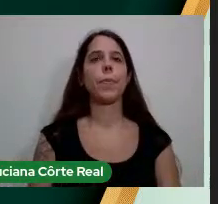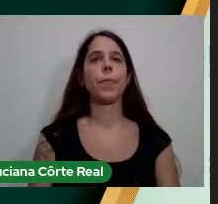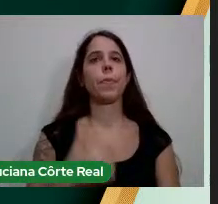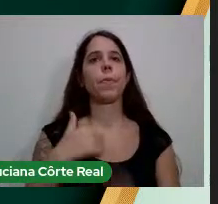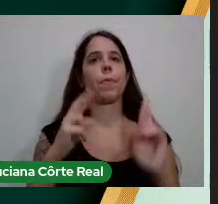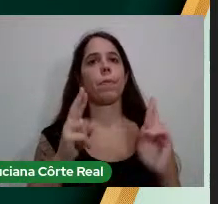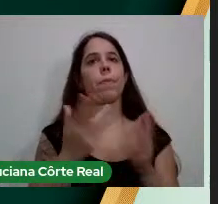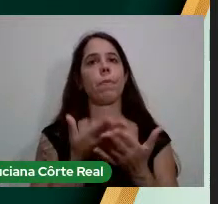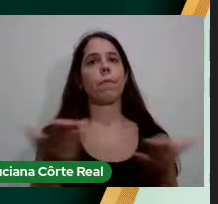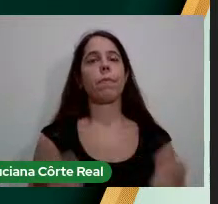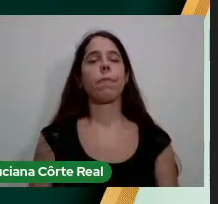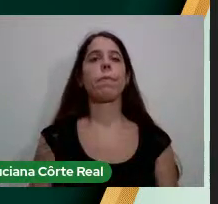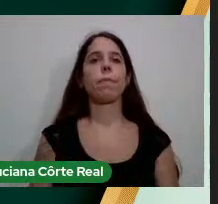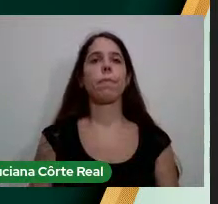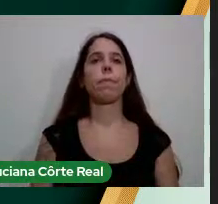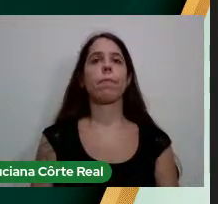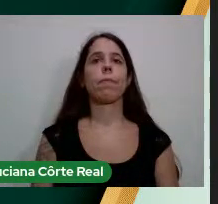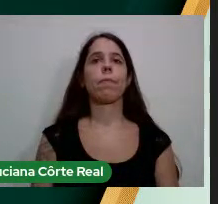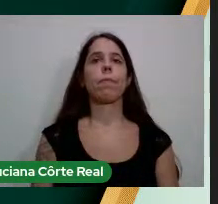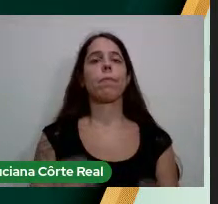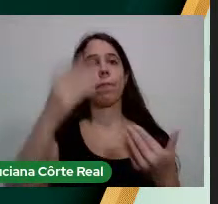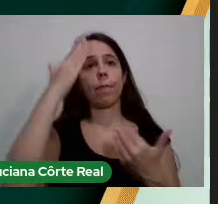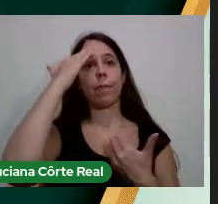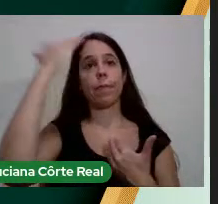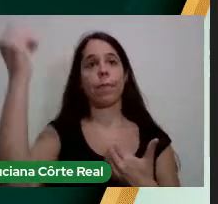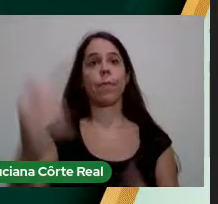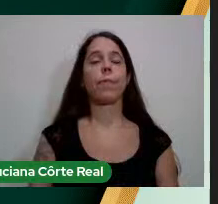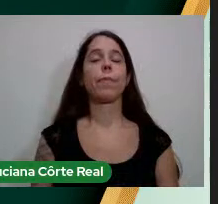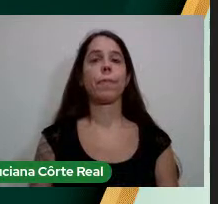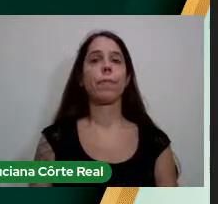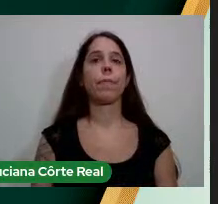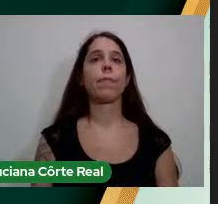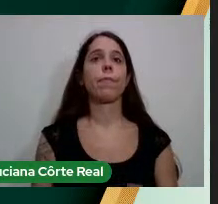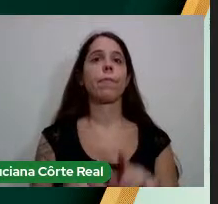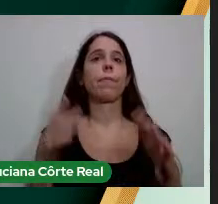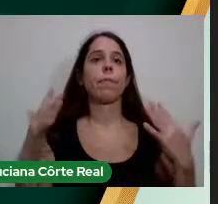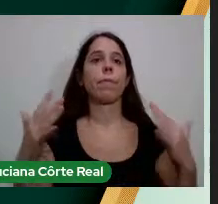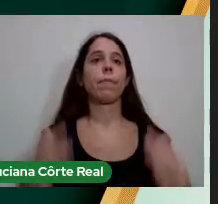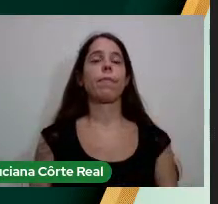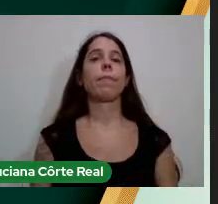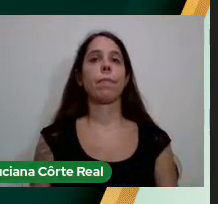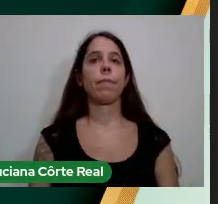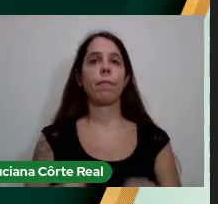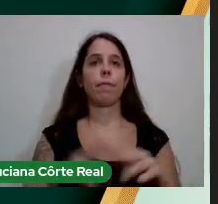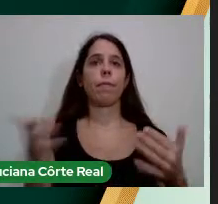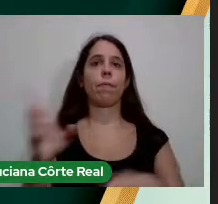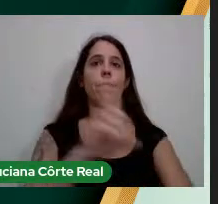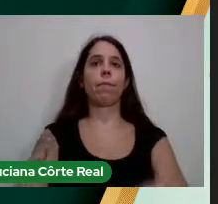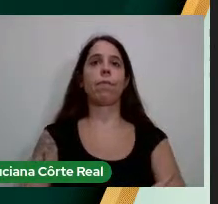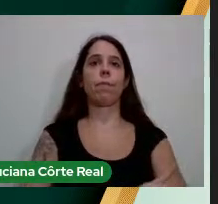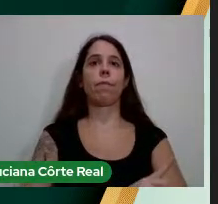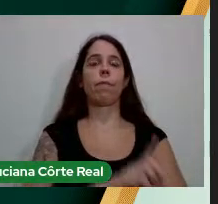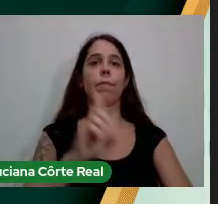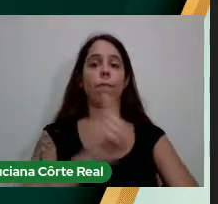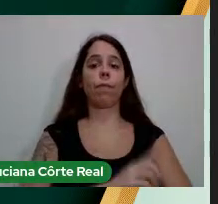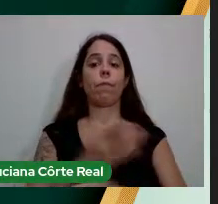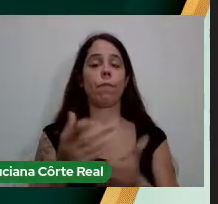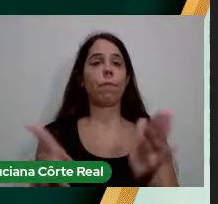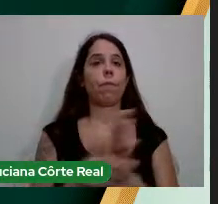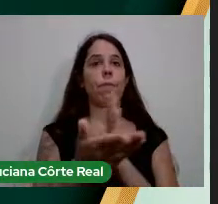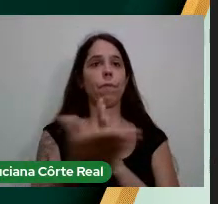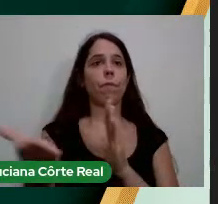desejo A vocês Muito Sucesso E parabéns Por esse dia Esse dia Todo de vocês É o dia De